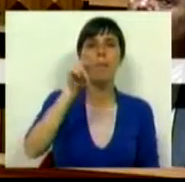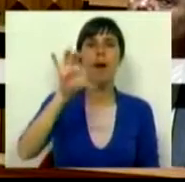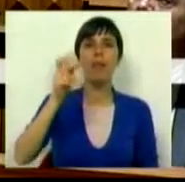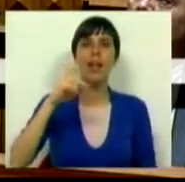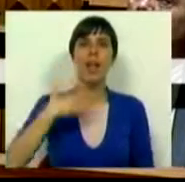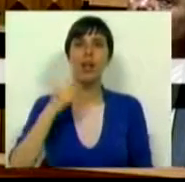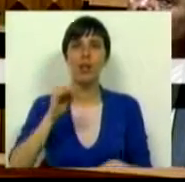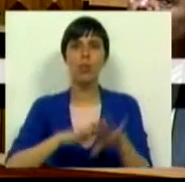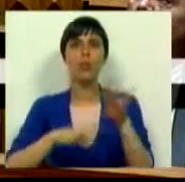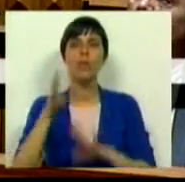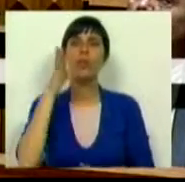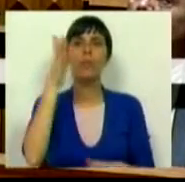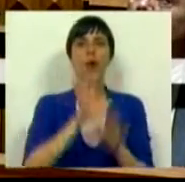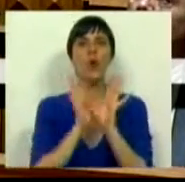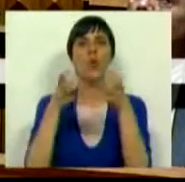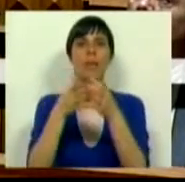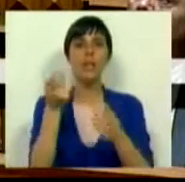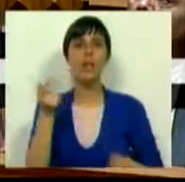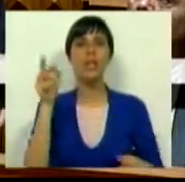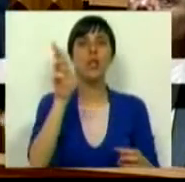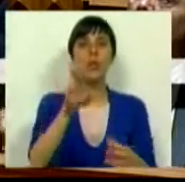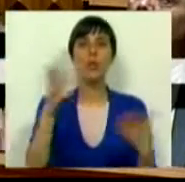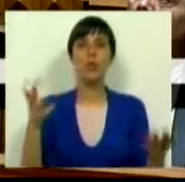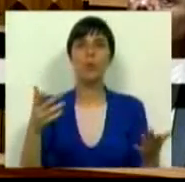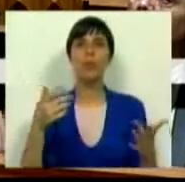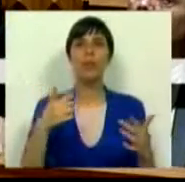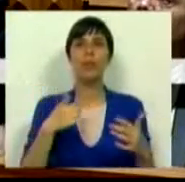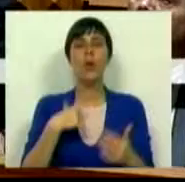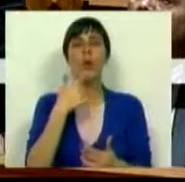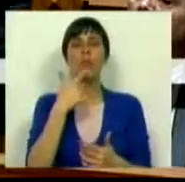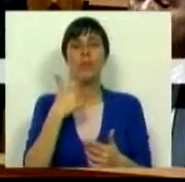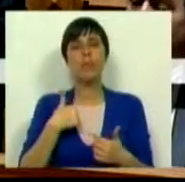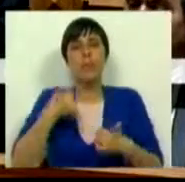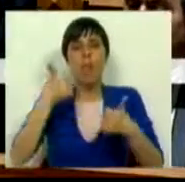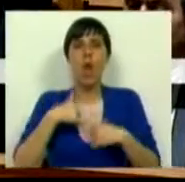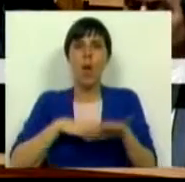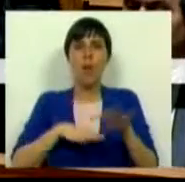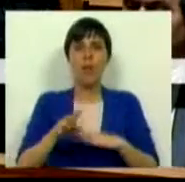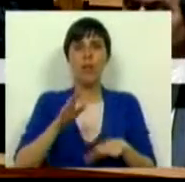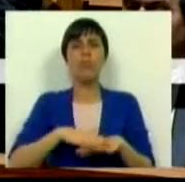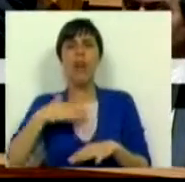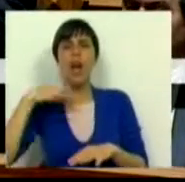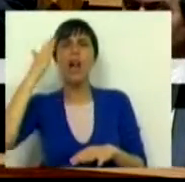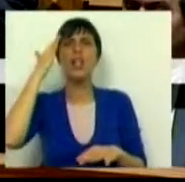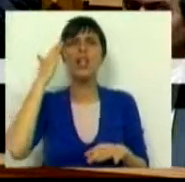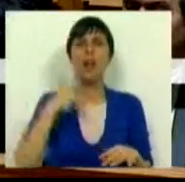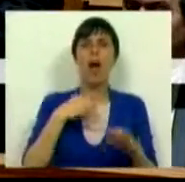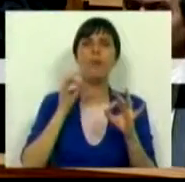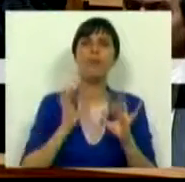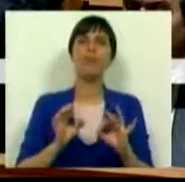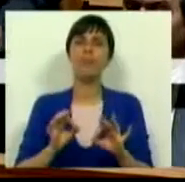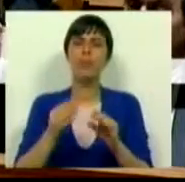que fez uma referência à Comissão Executiva, eu deliberadamente entendi não o fazer, por entender, precisamente, que